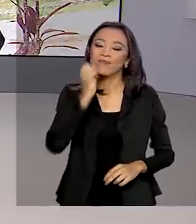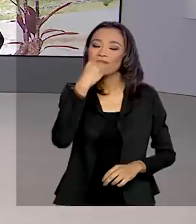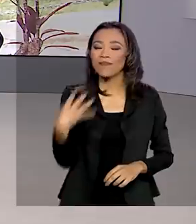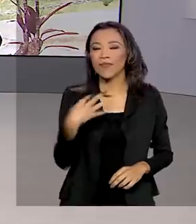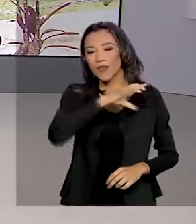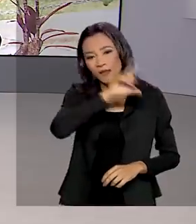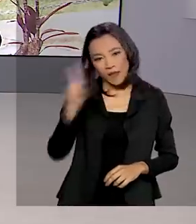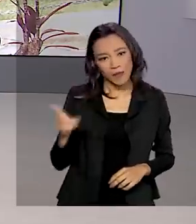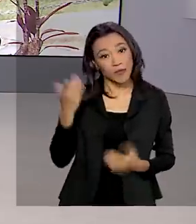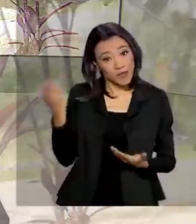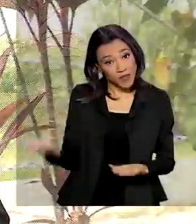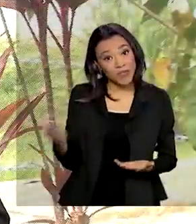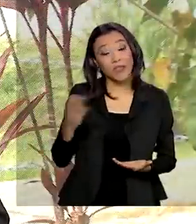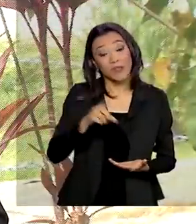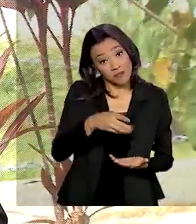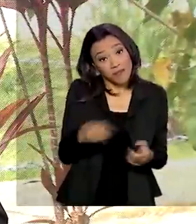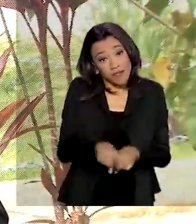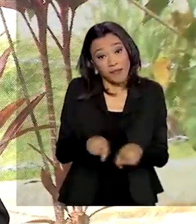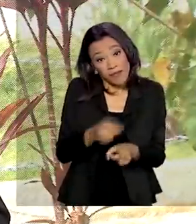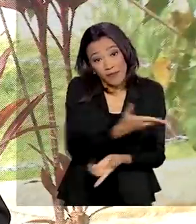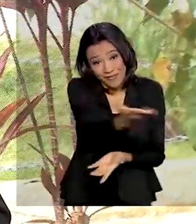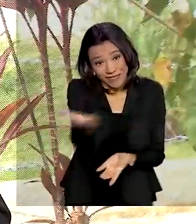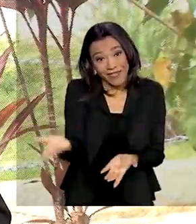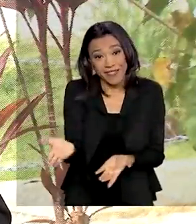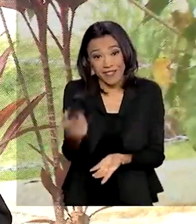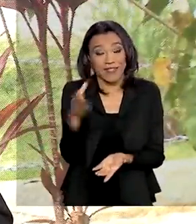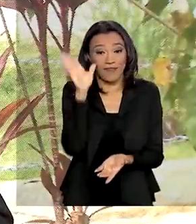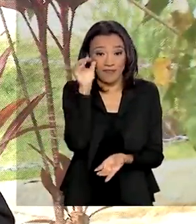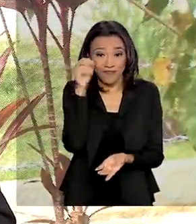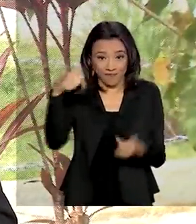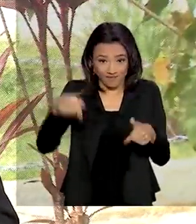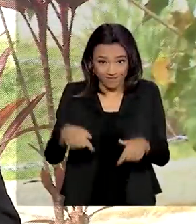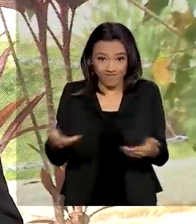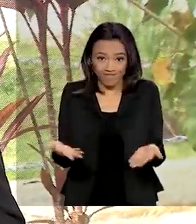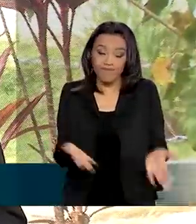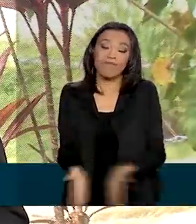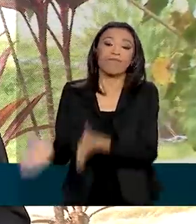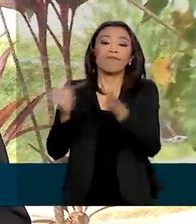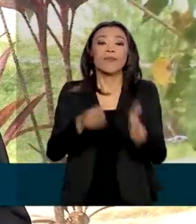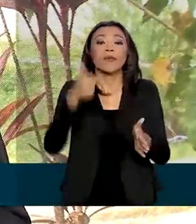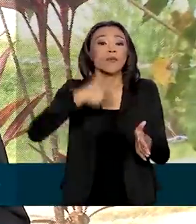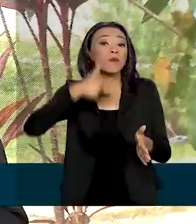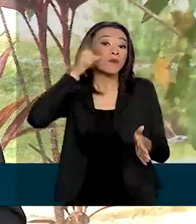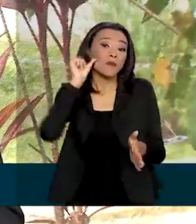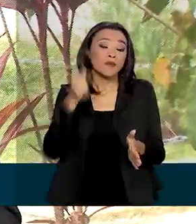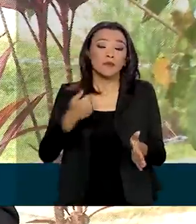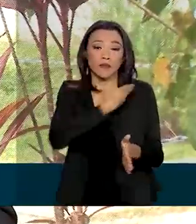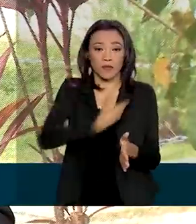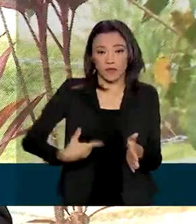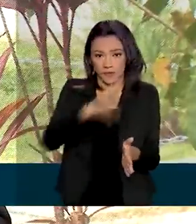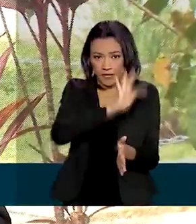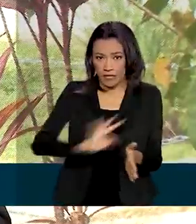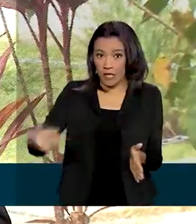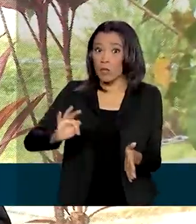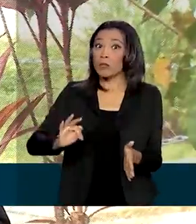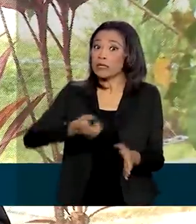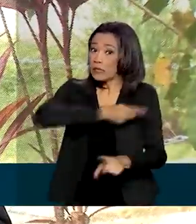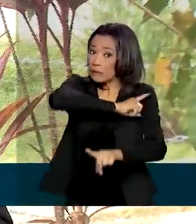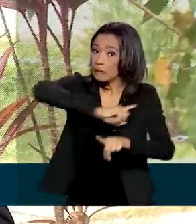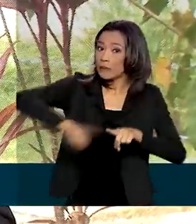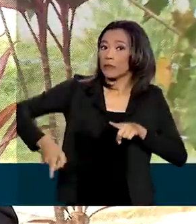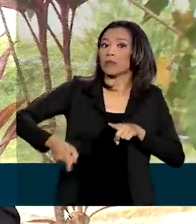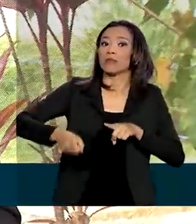Bom dia para você. Bom dia a todos que nos acompanham. É isso mesmo. Ontem o governo federal determinou a restrição da